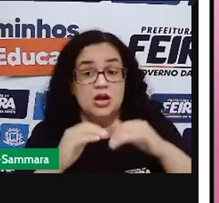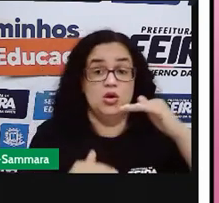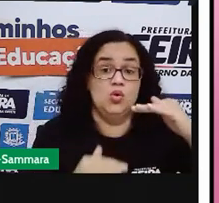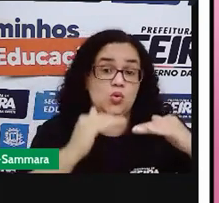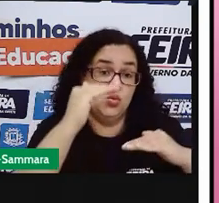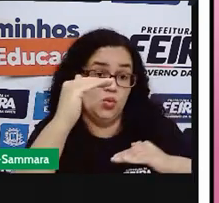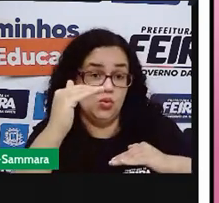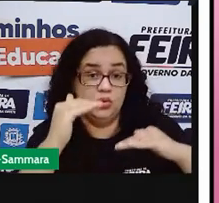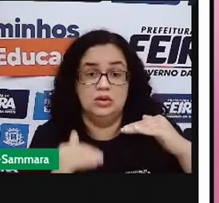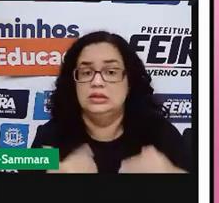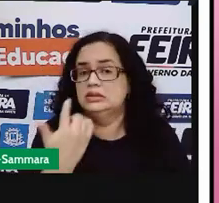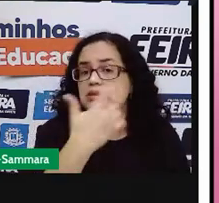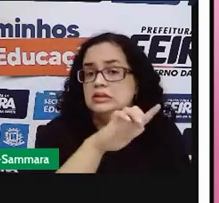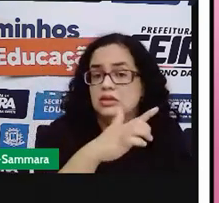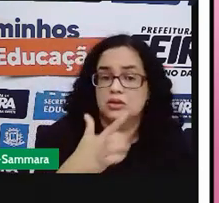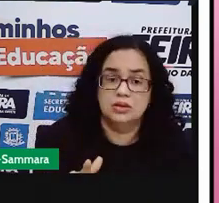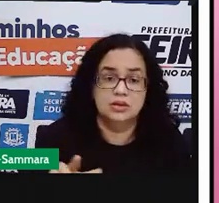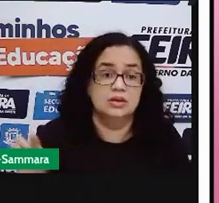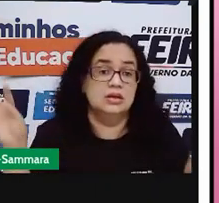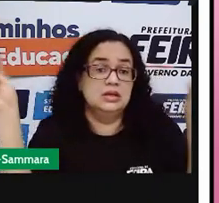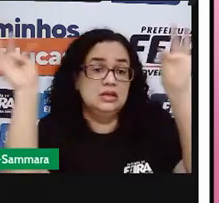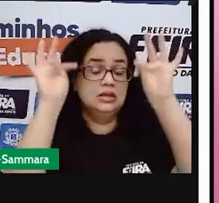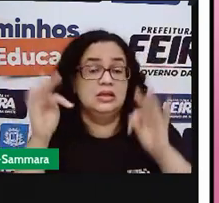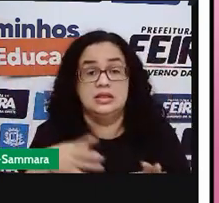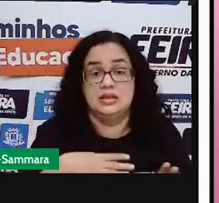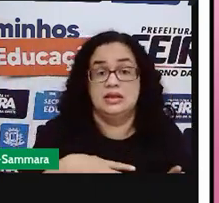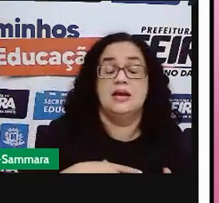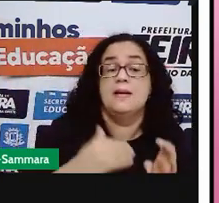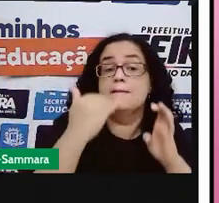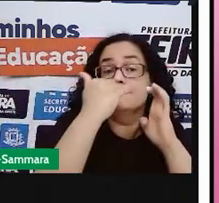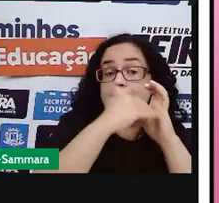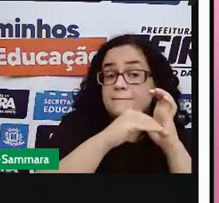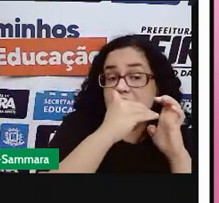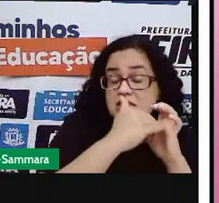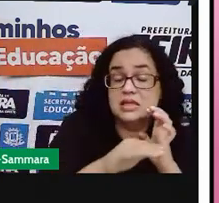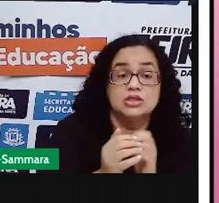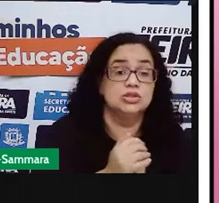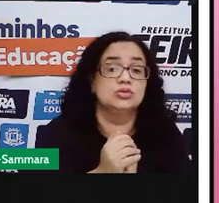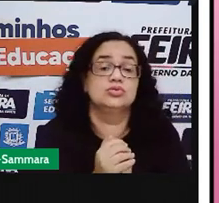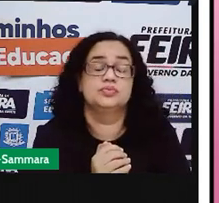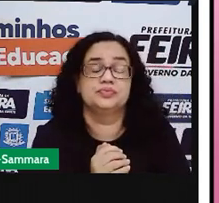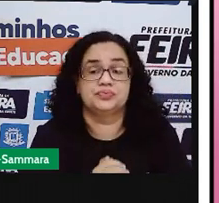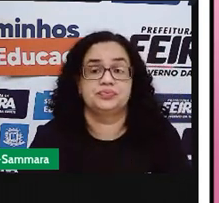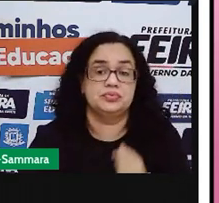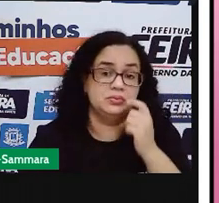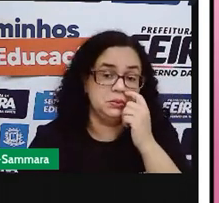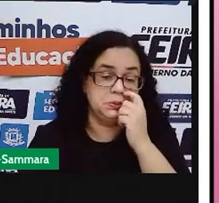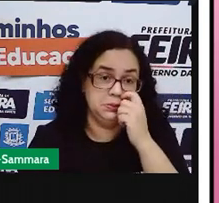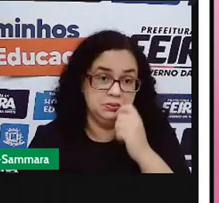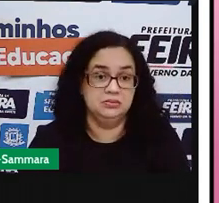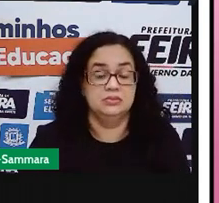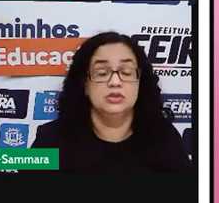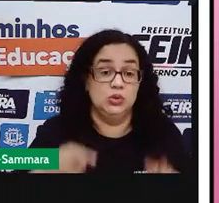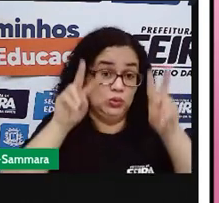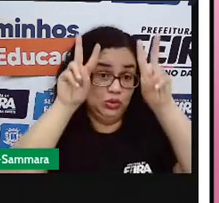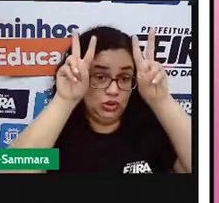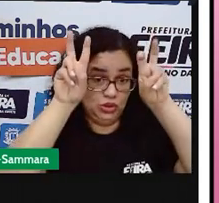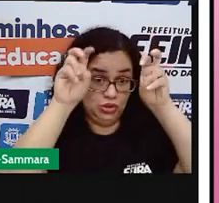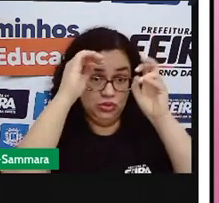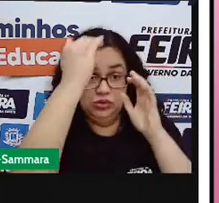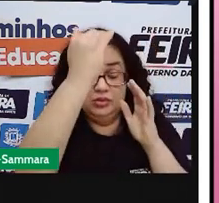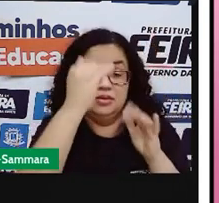Isso não importa. O que importa é a mensagem, como ela é transmitida para a gente. O título,